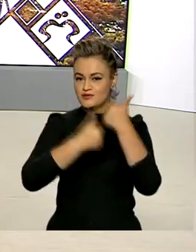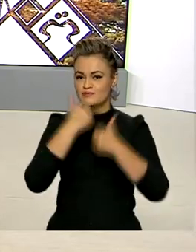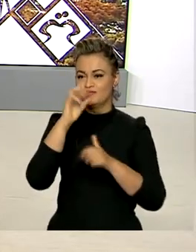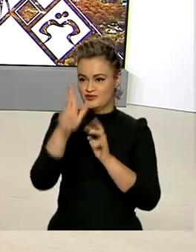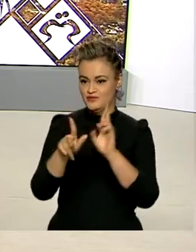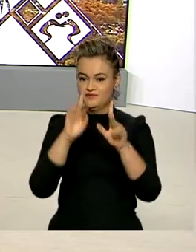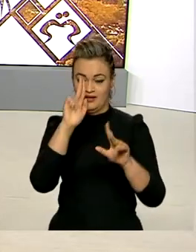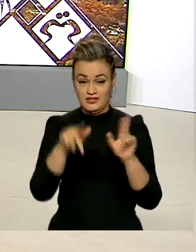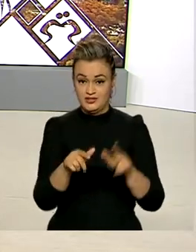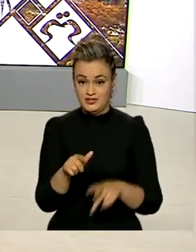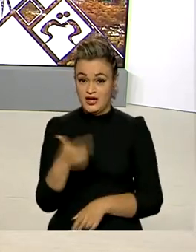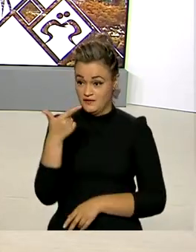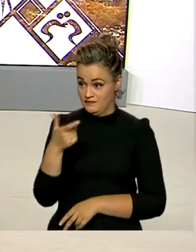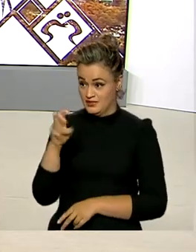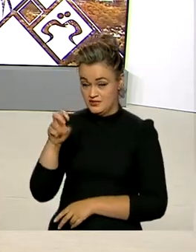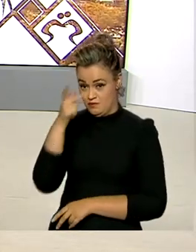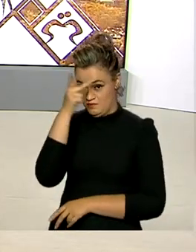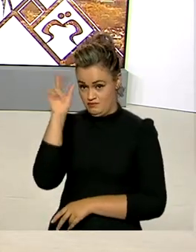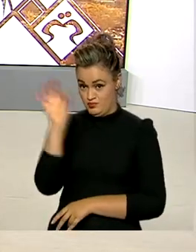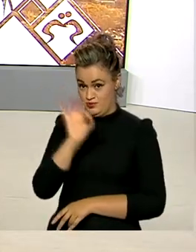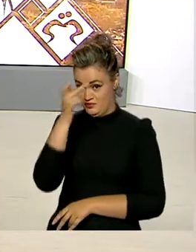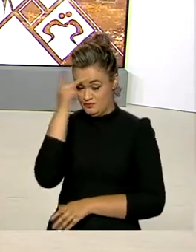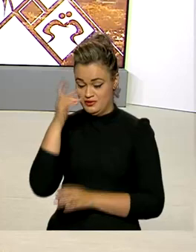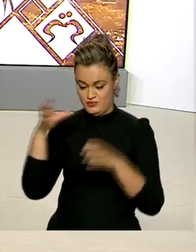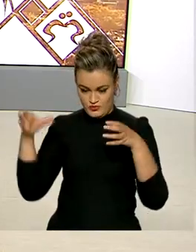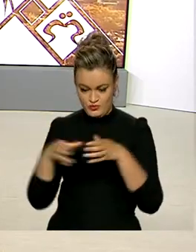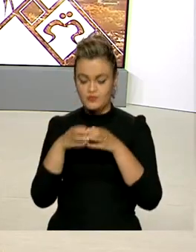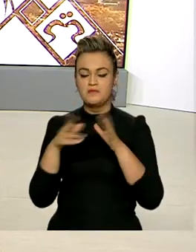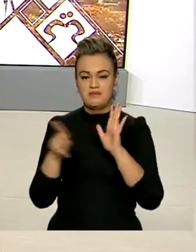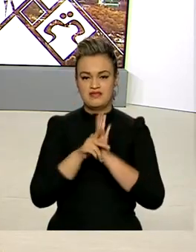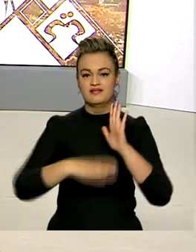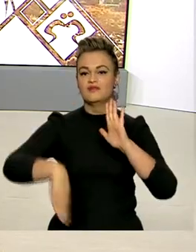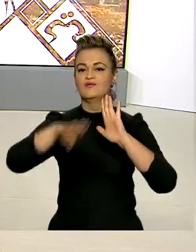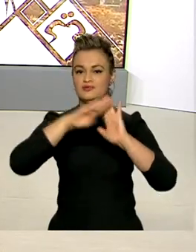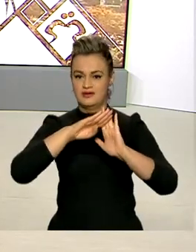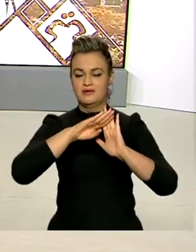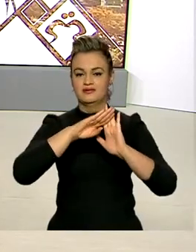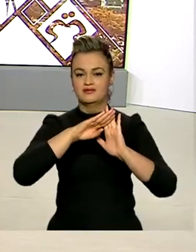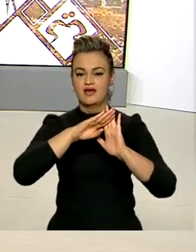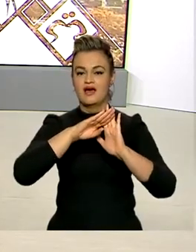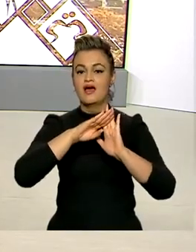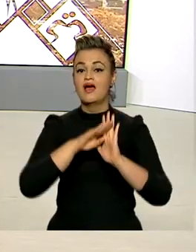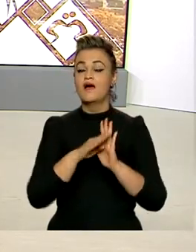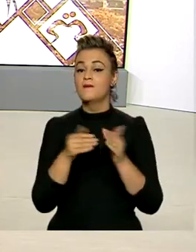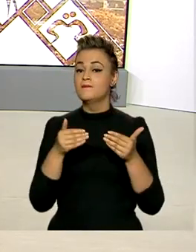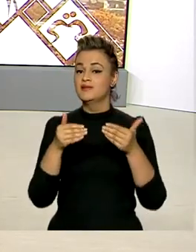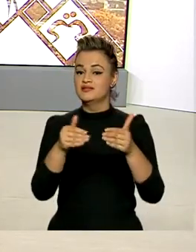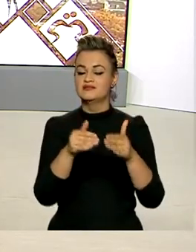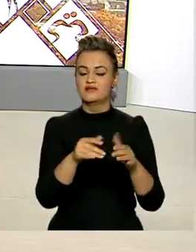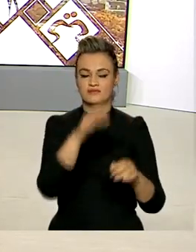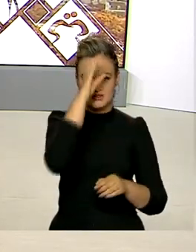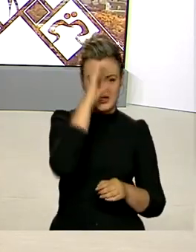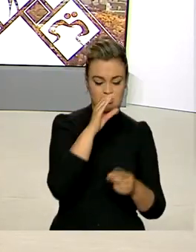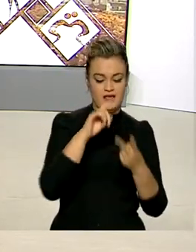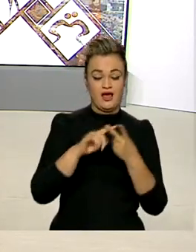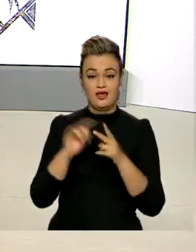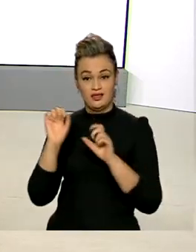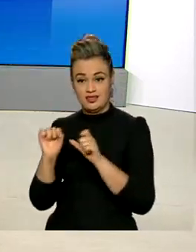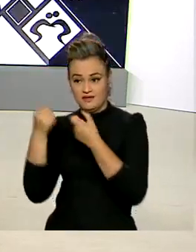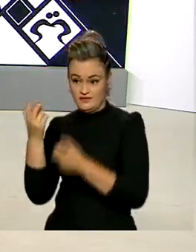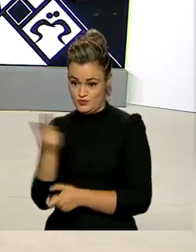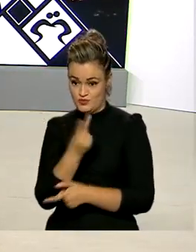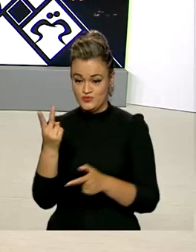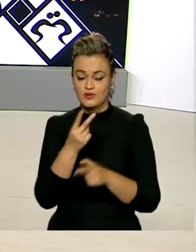mais de 25% de atletas oficiais das Forças Armadas em sua composição. Os Ministérios da Cidadania e da Defesa